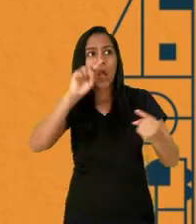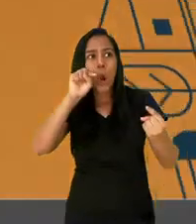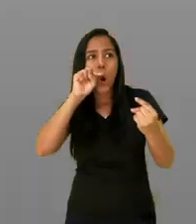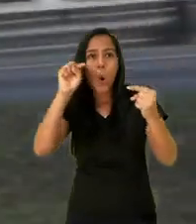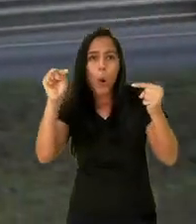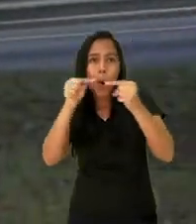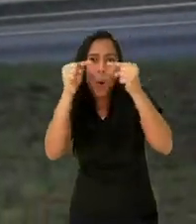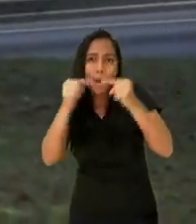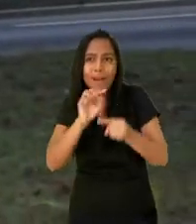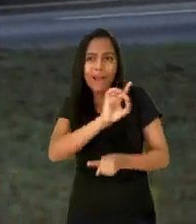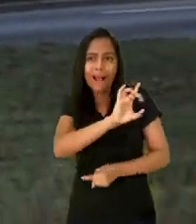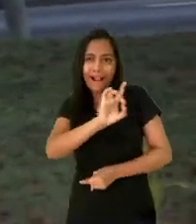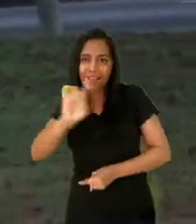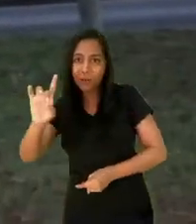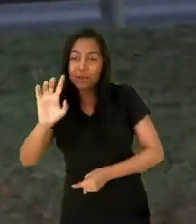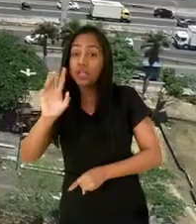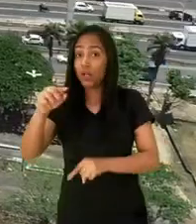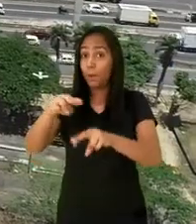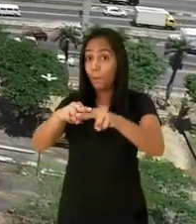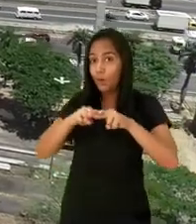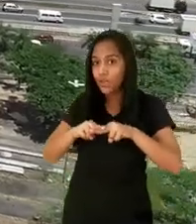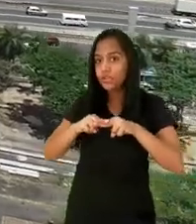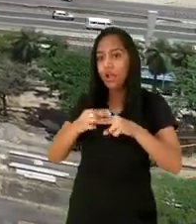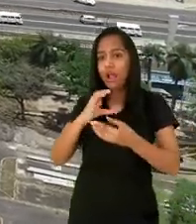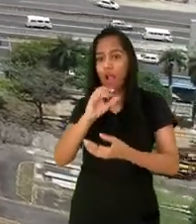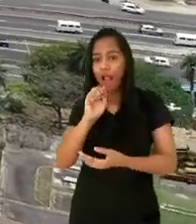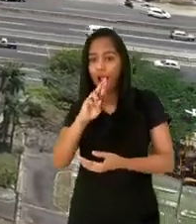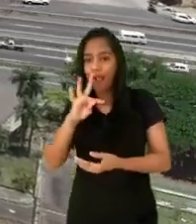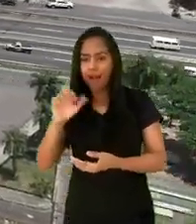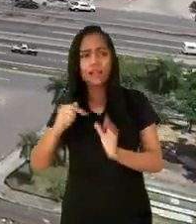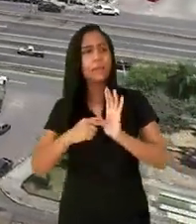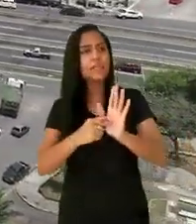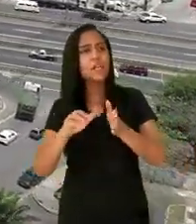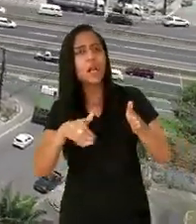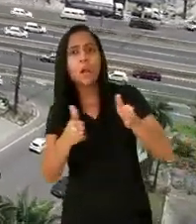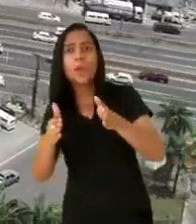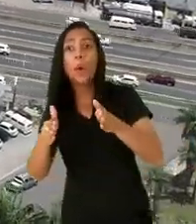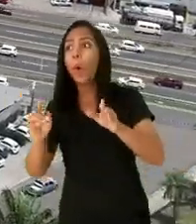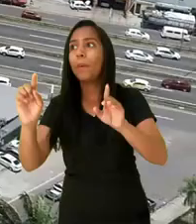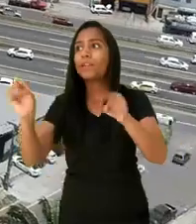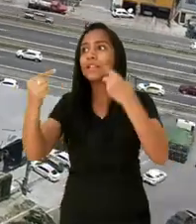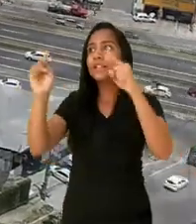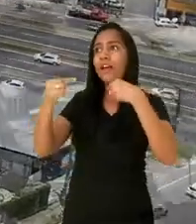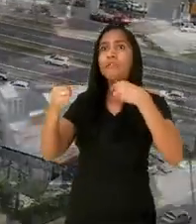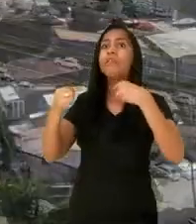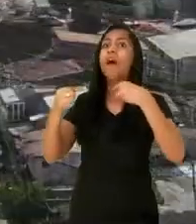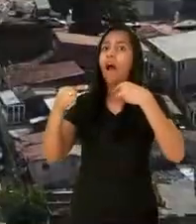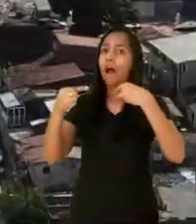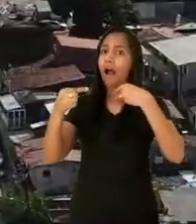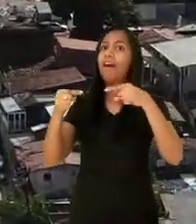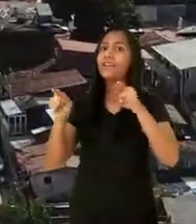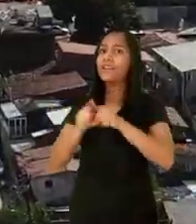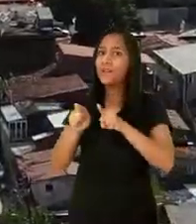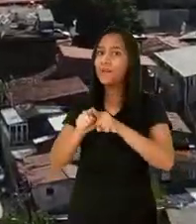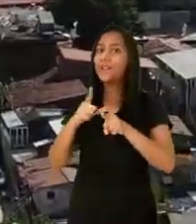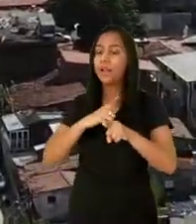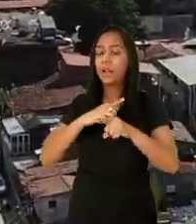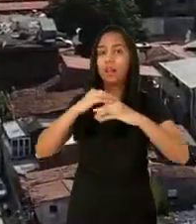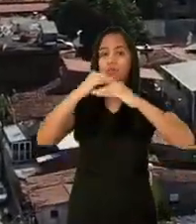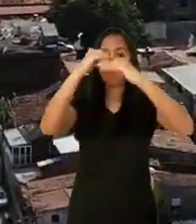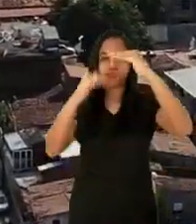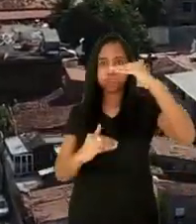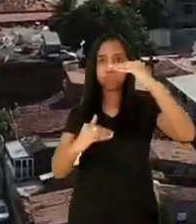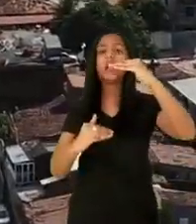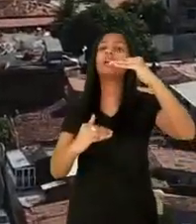padrão de desenvolvimento urbano sustentável adequado à sua realidade. Para isso, a carta apresenta caminhos que podem